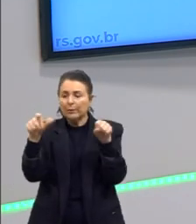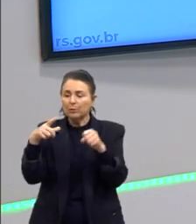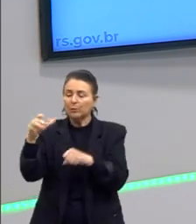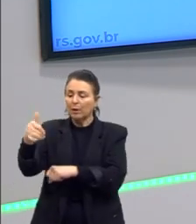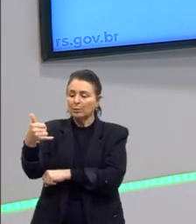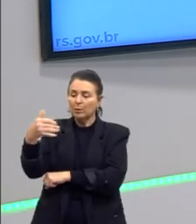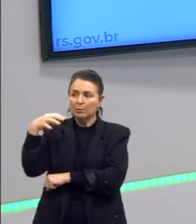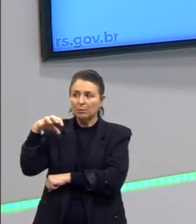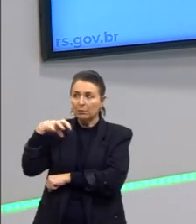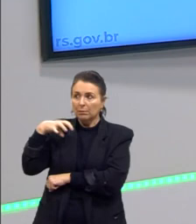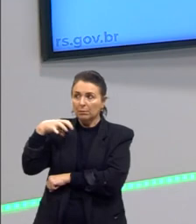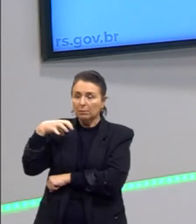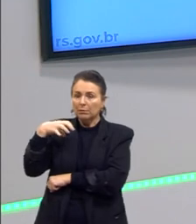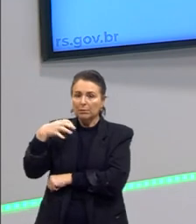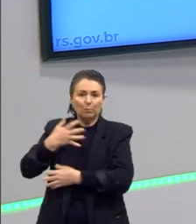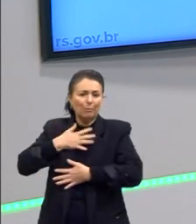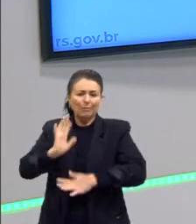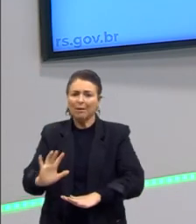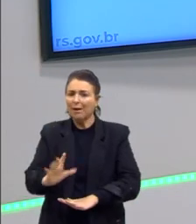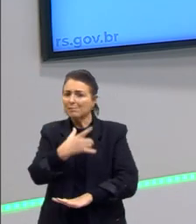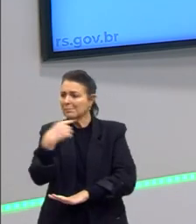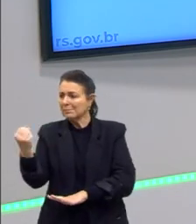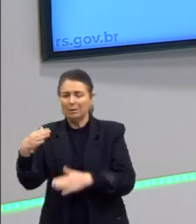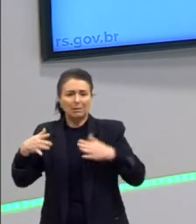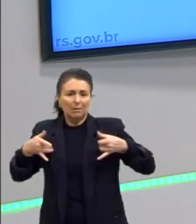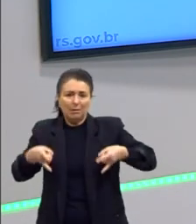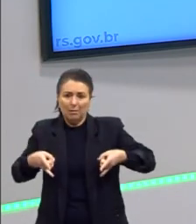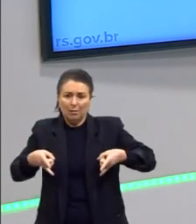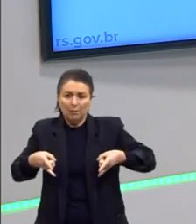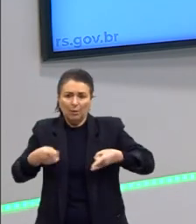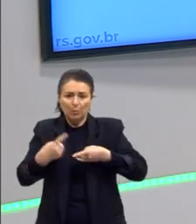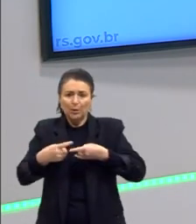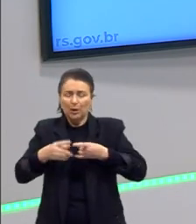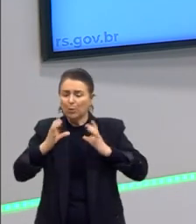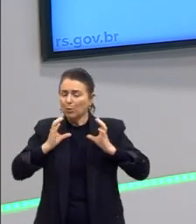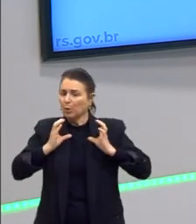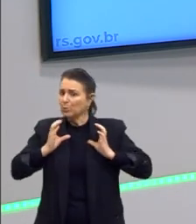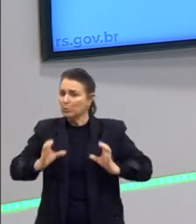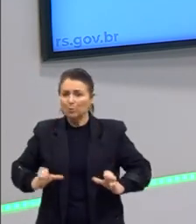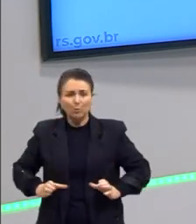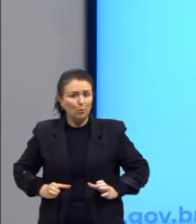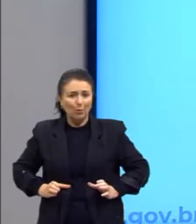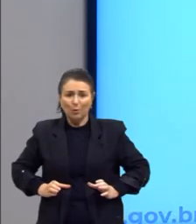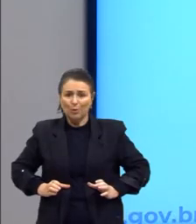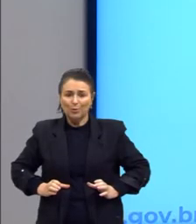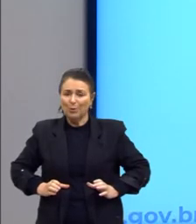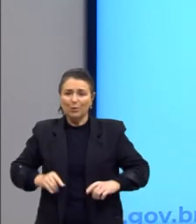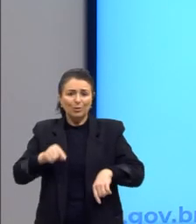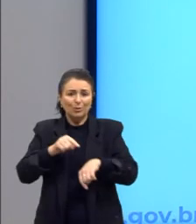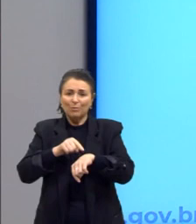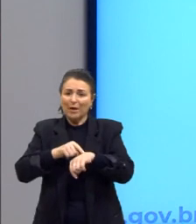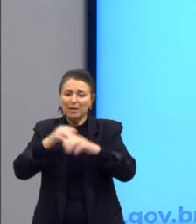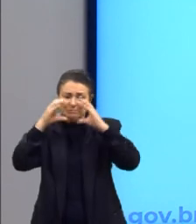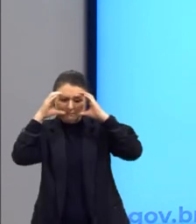celular e nós não o queremos levantar. O nosso corpo não está disciplinado, ainda como o panóptico queria.